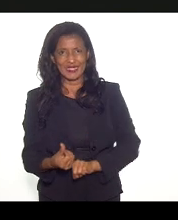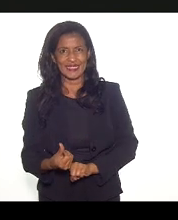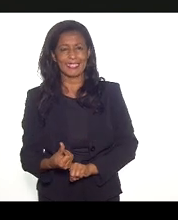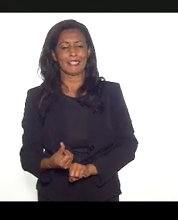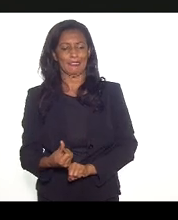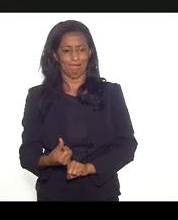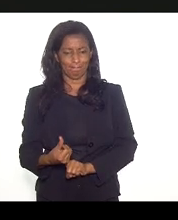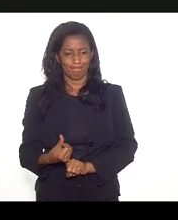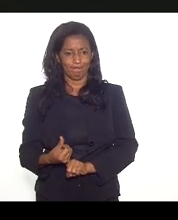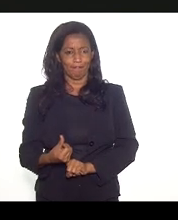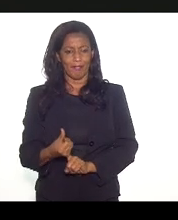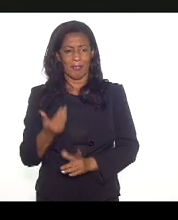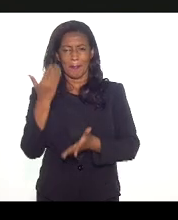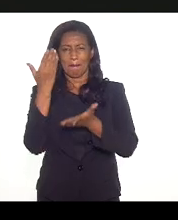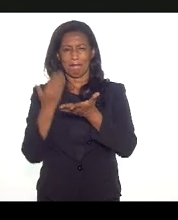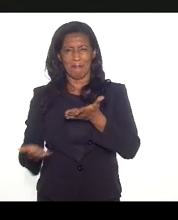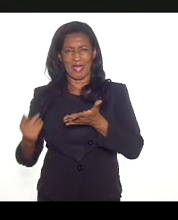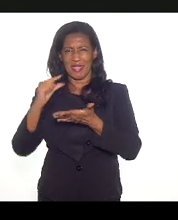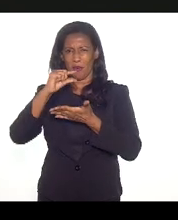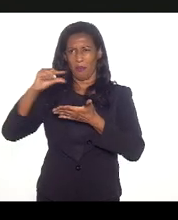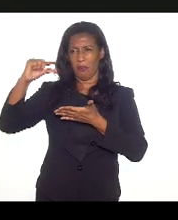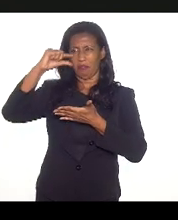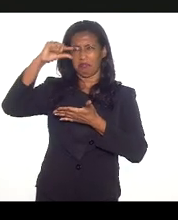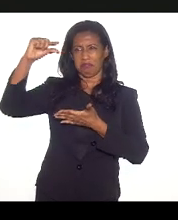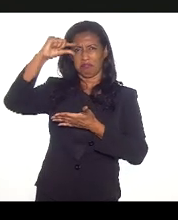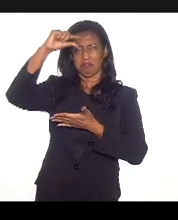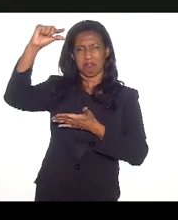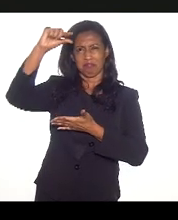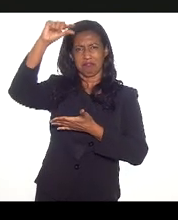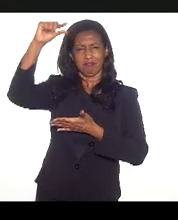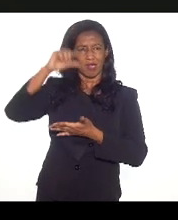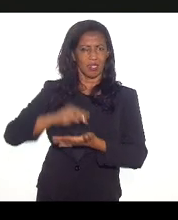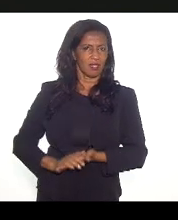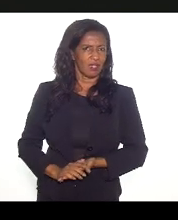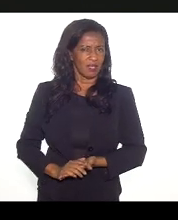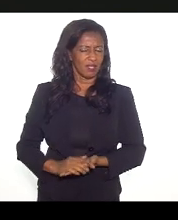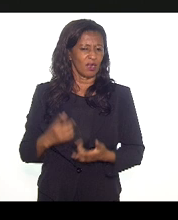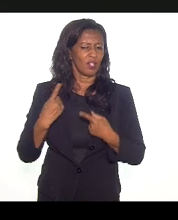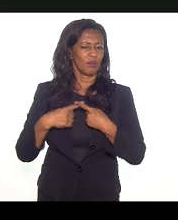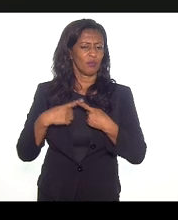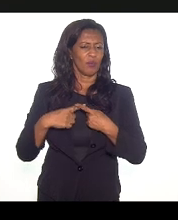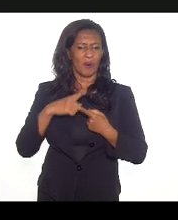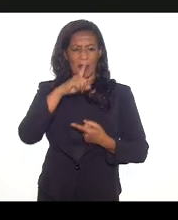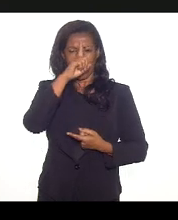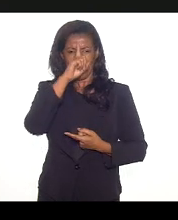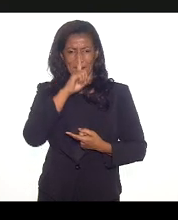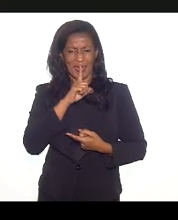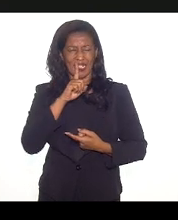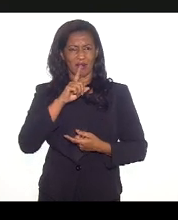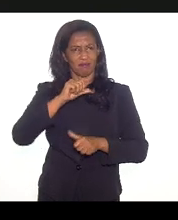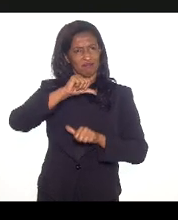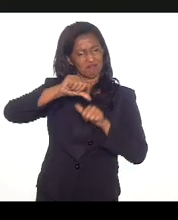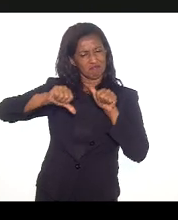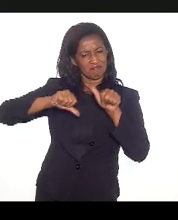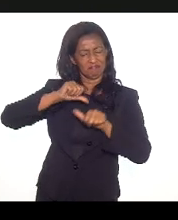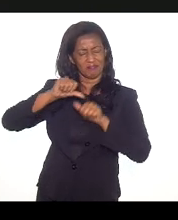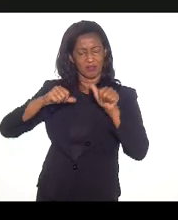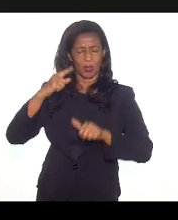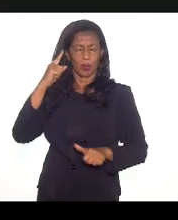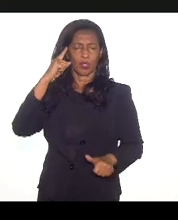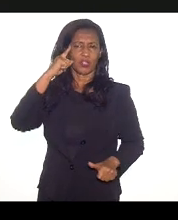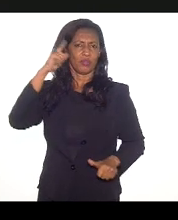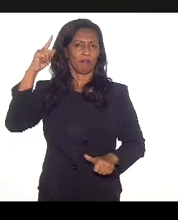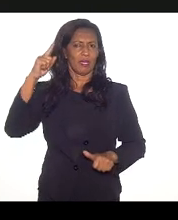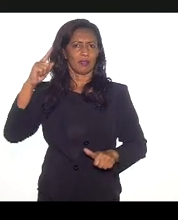para Minas, para Santa Catarina, Paraná e Rio Grande do Sul. Por que é que eu estou dando destaque para a indústria de transformação? Porque, quando a gente pensa em